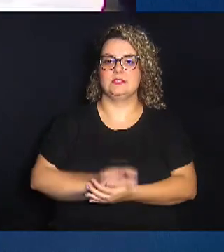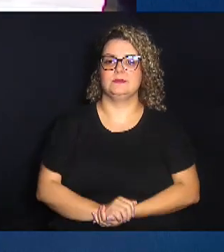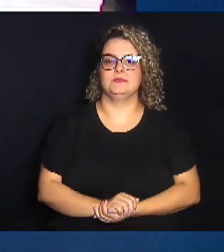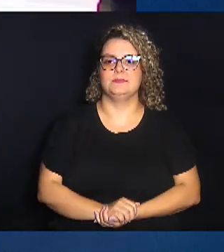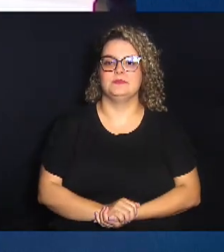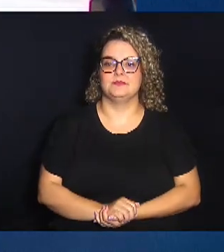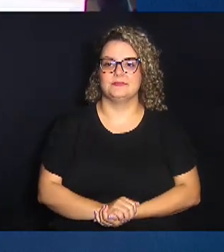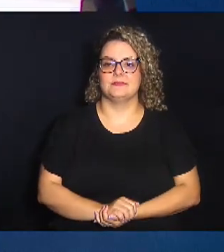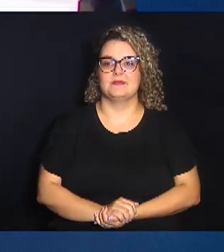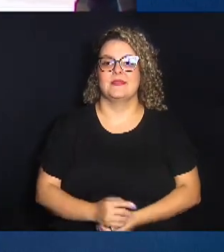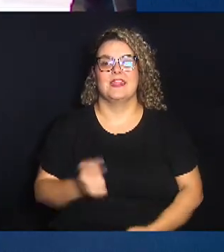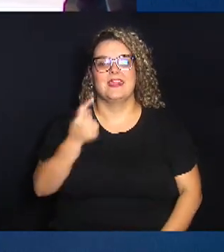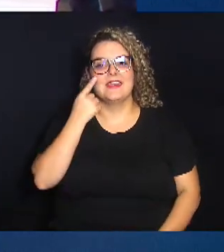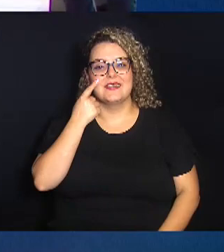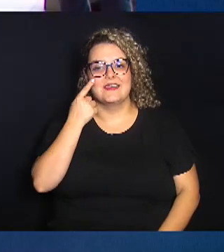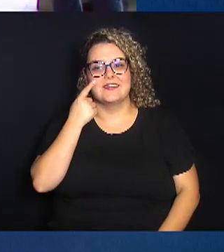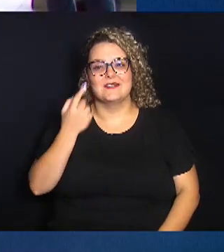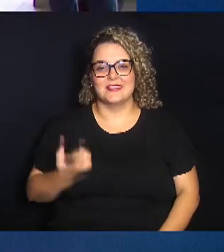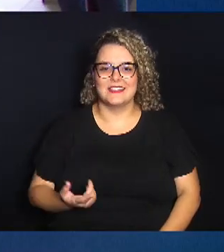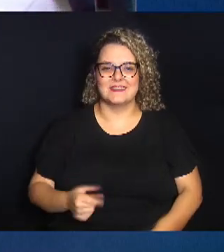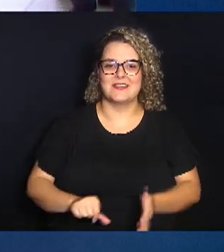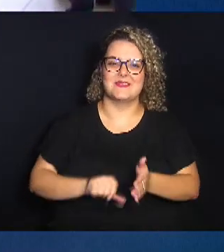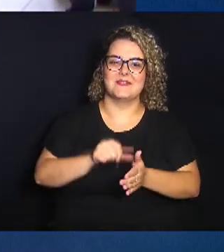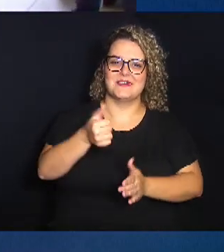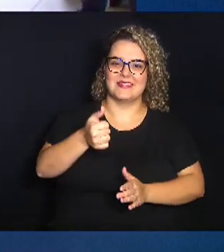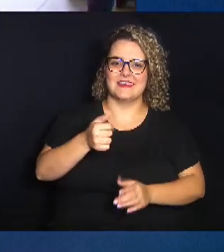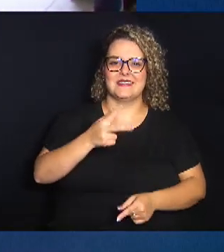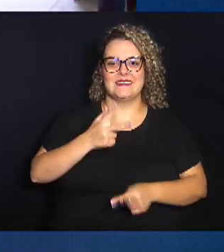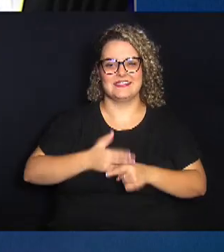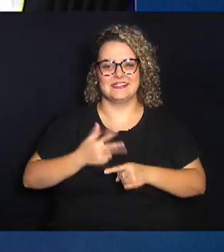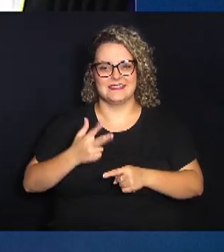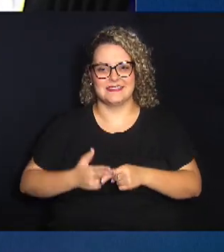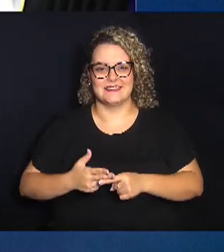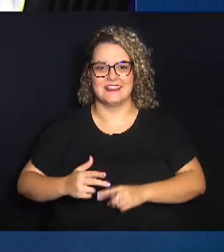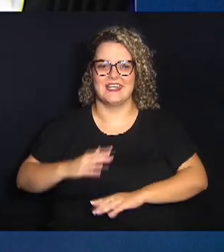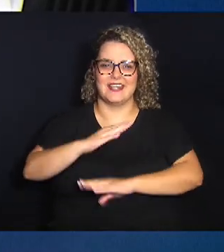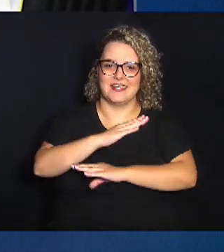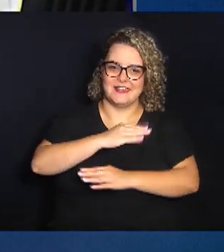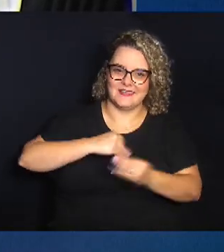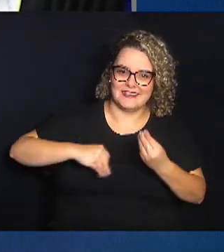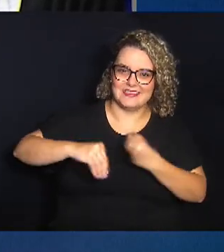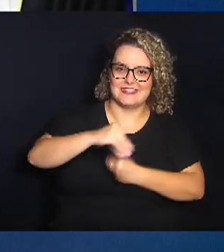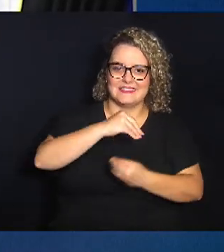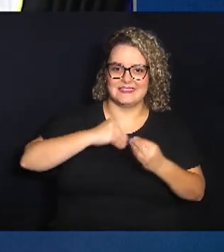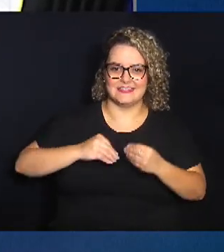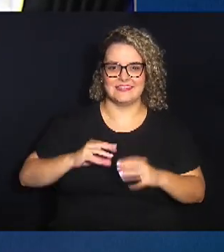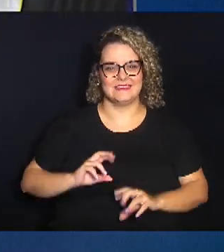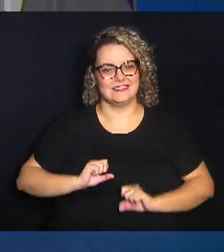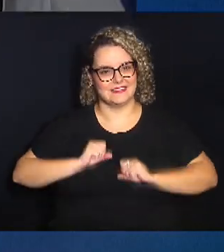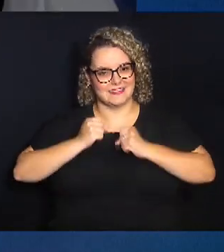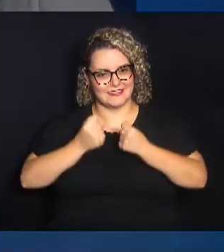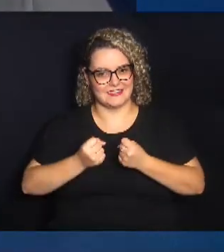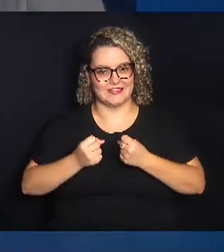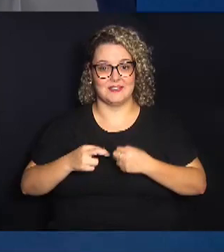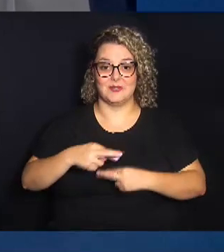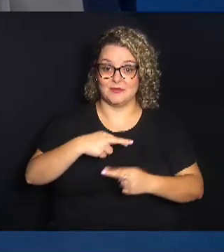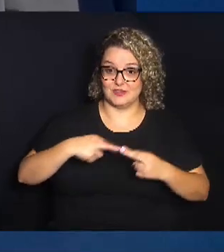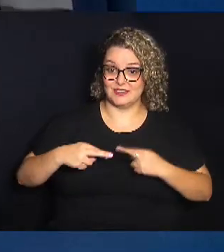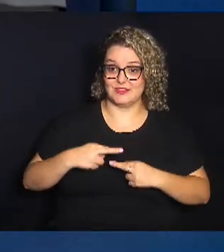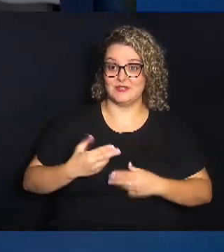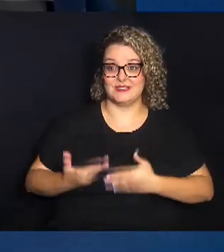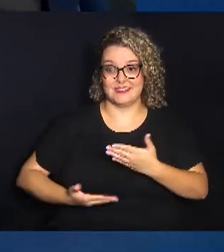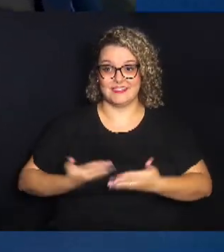E confira como foi a primeira edição do Câmara Integrada, que reforça os vínculos entre